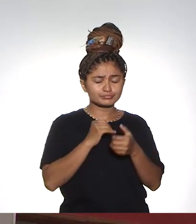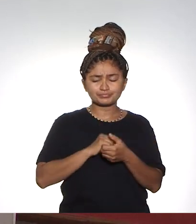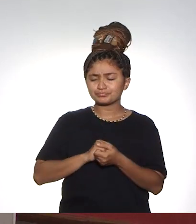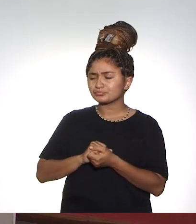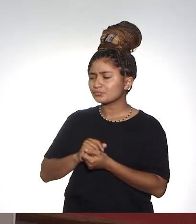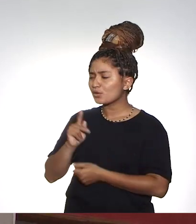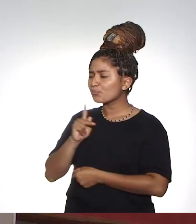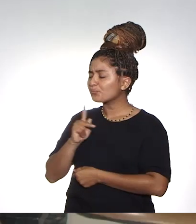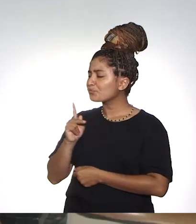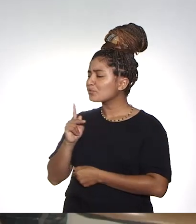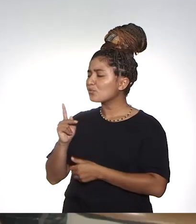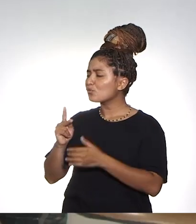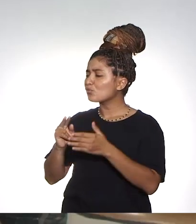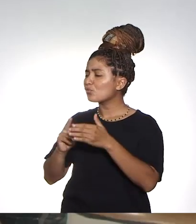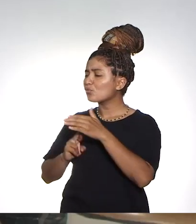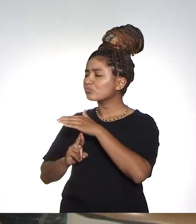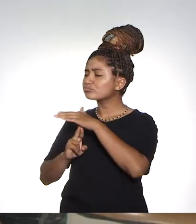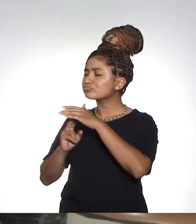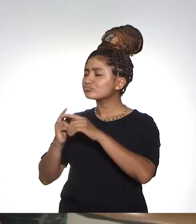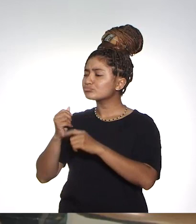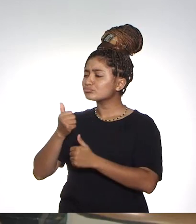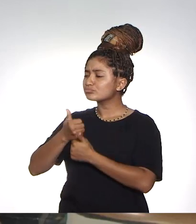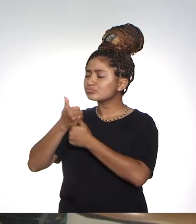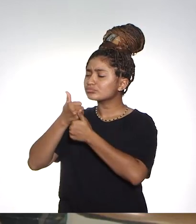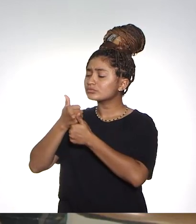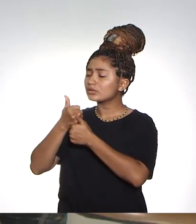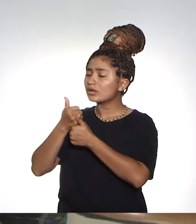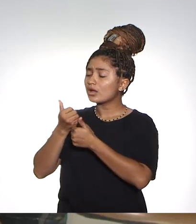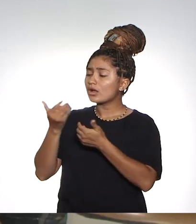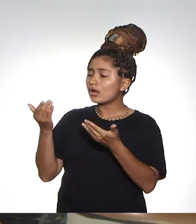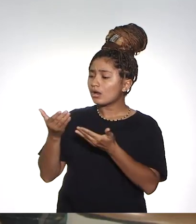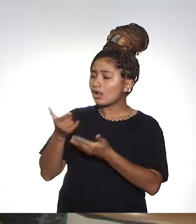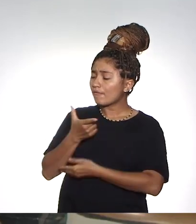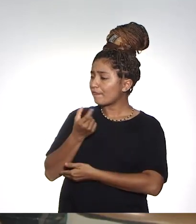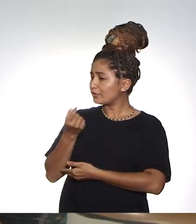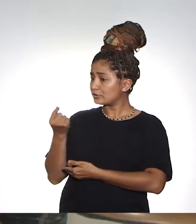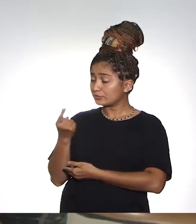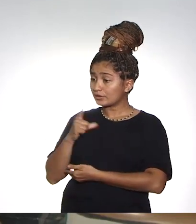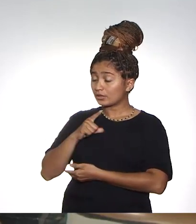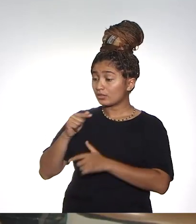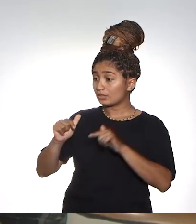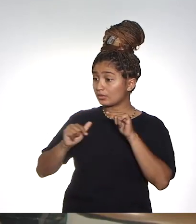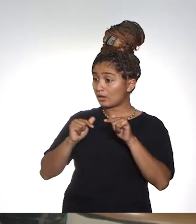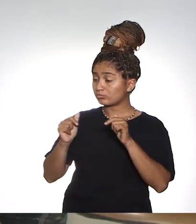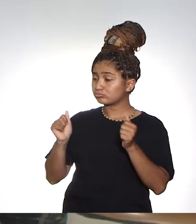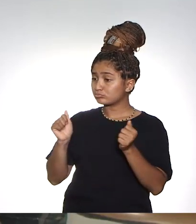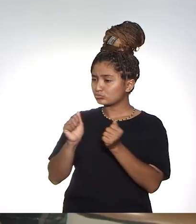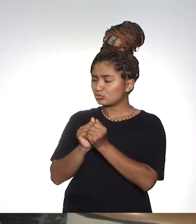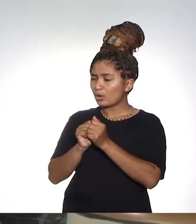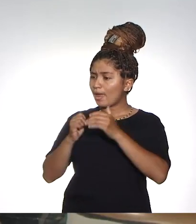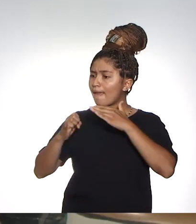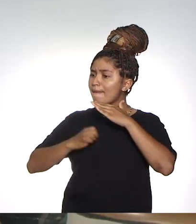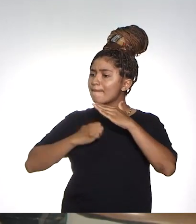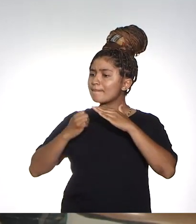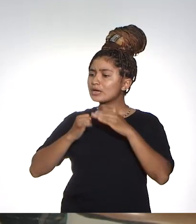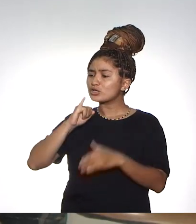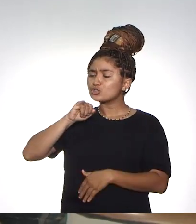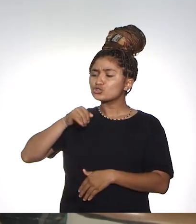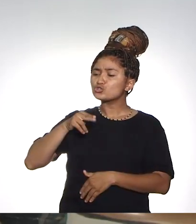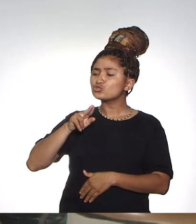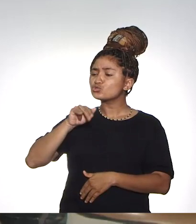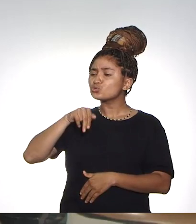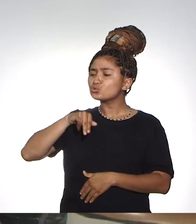bem significativas. E, professor Silvestre, também nessa área da extensão, esse ano a UFRR teve um trabalho muito importante junto às empresas